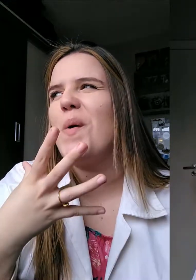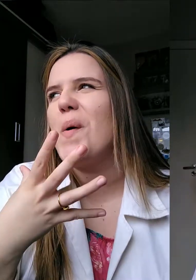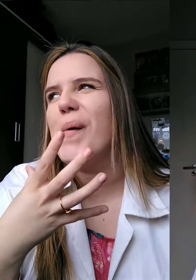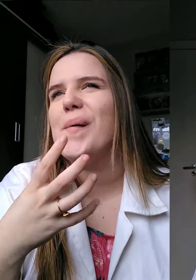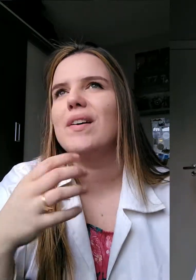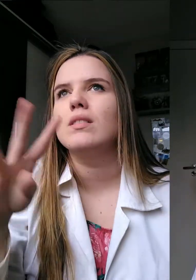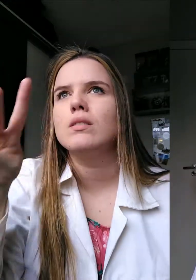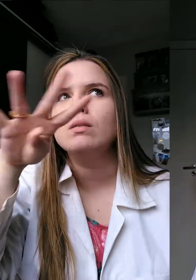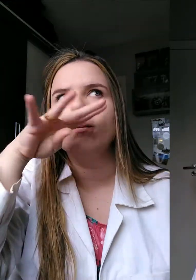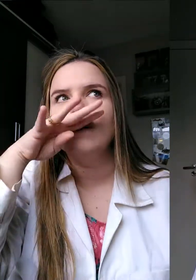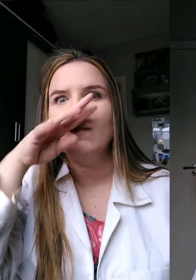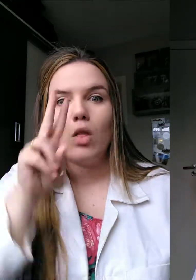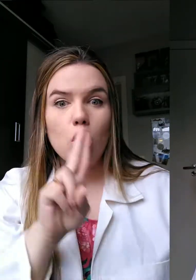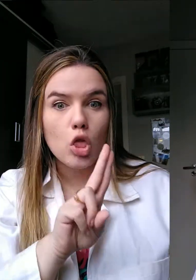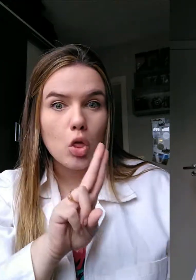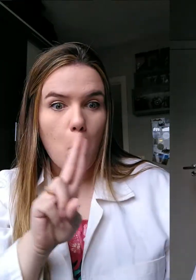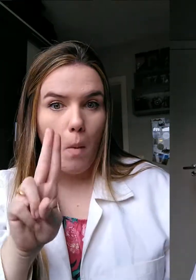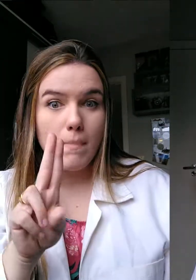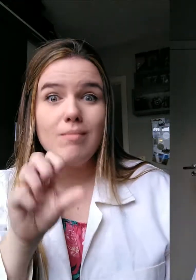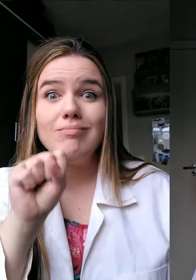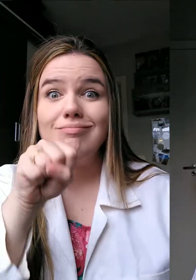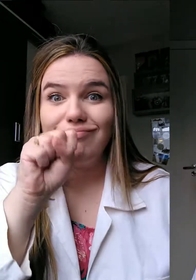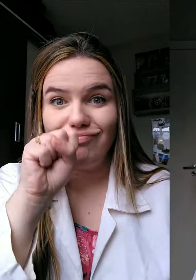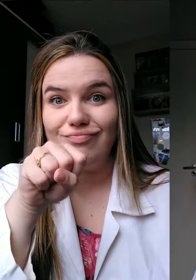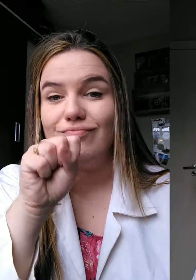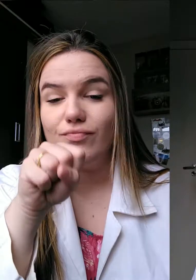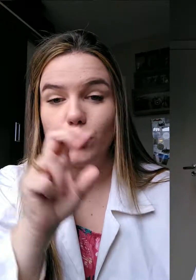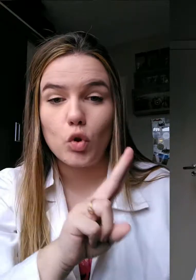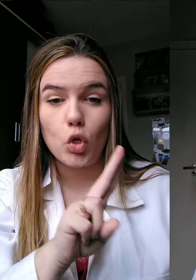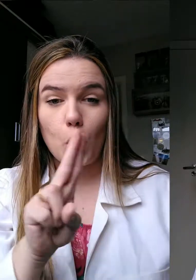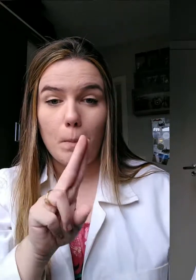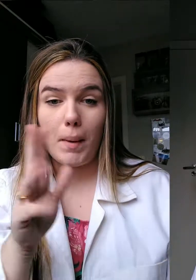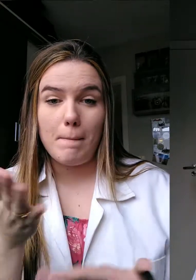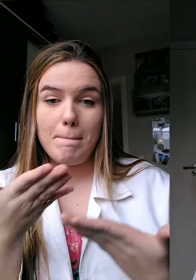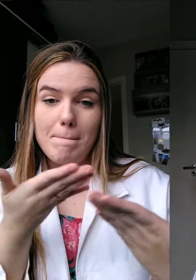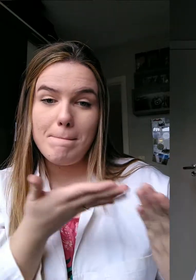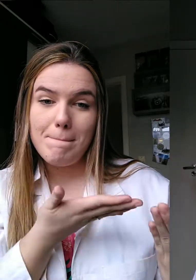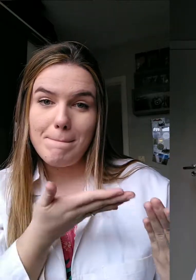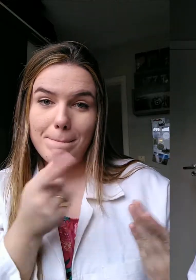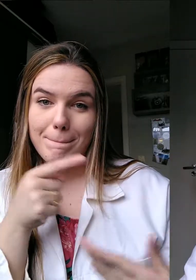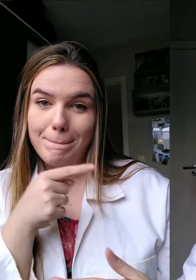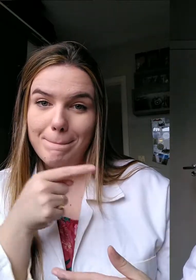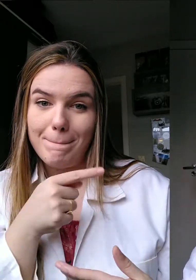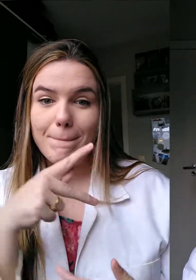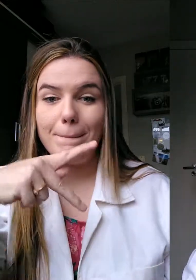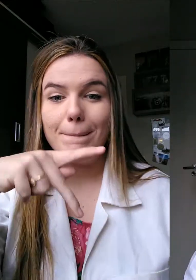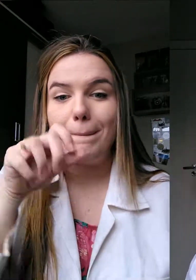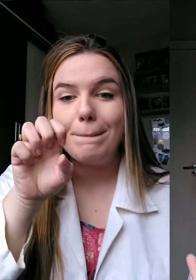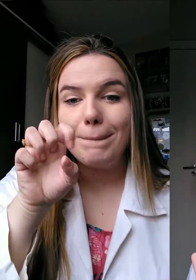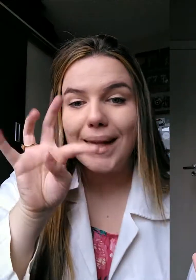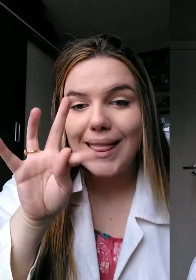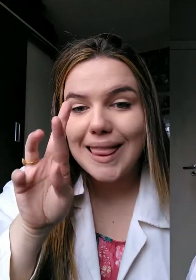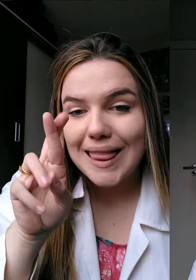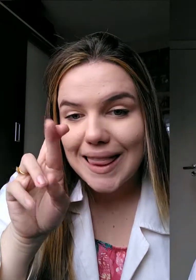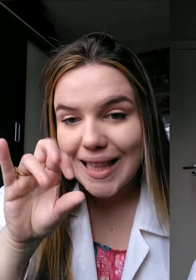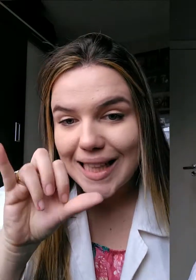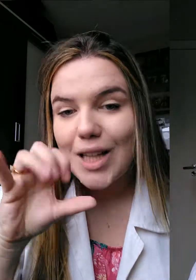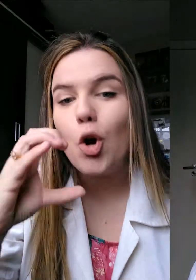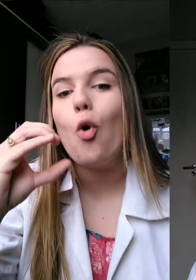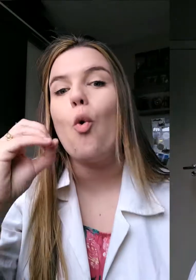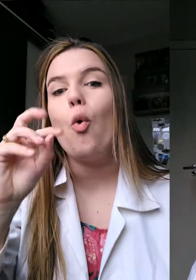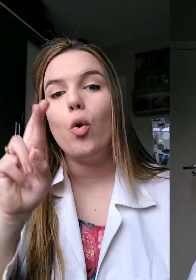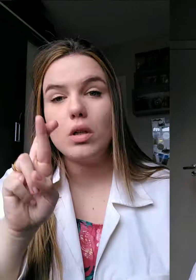enquanto está chovendo, Esse cheiro tem um nome, sim, se você não sabia, o nome dele é Petricor.